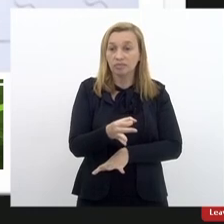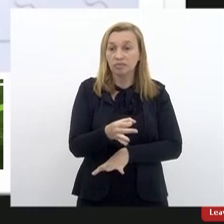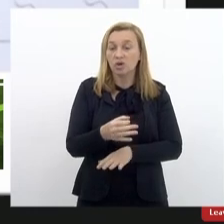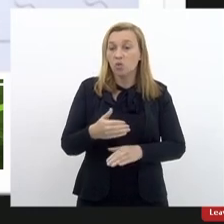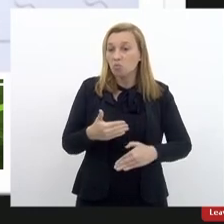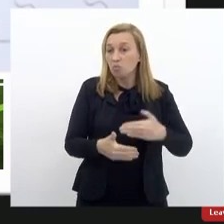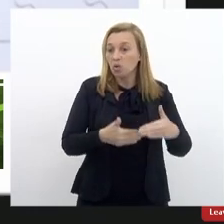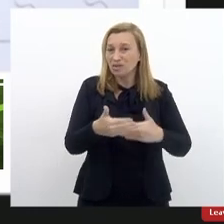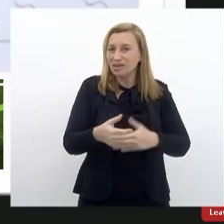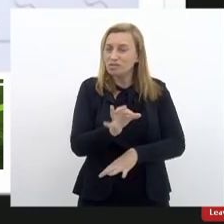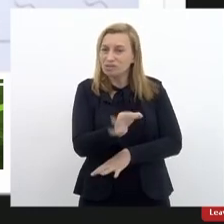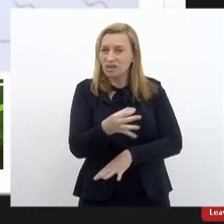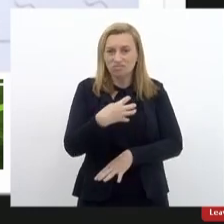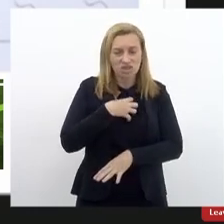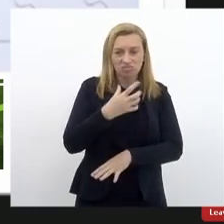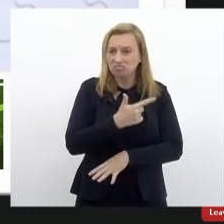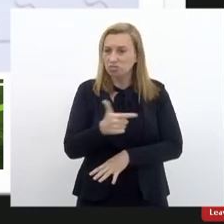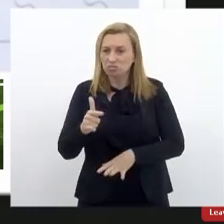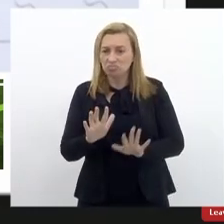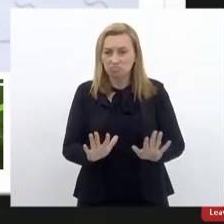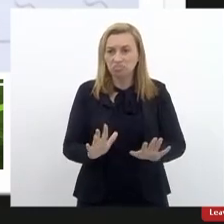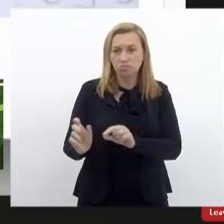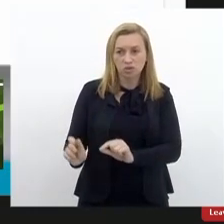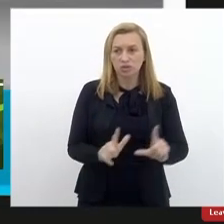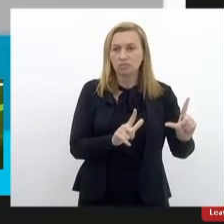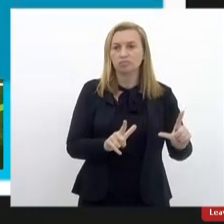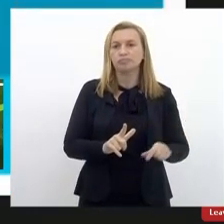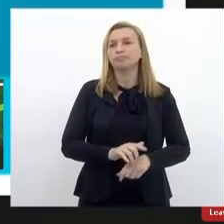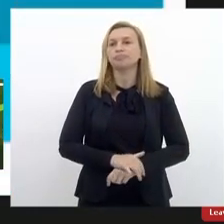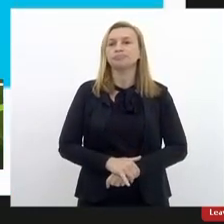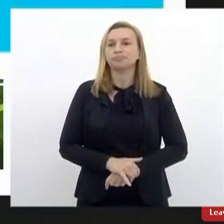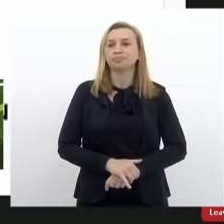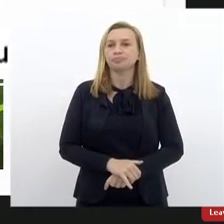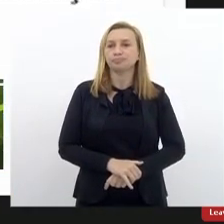processo, de fato, nesse sentido. Pode passar, gentileza?